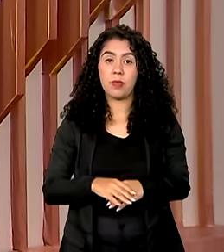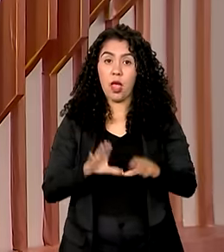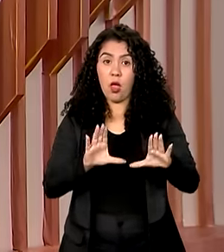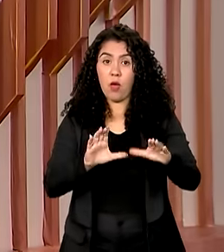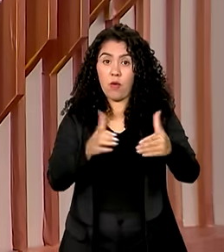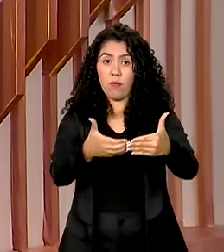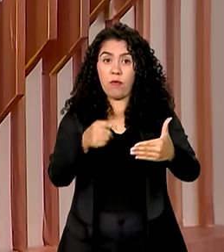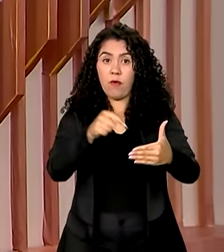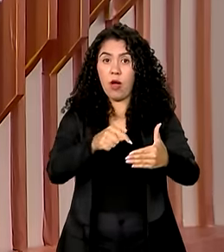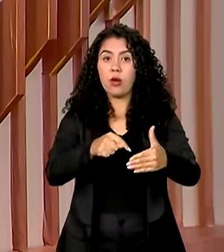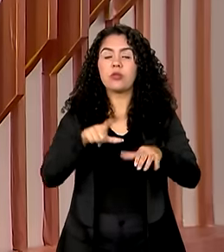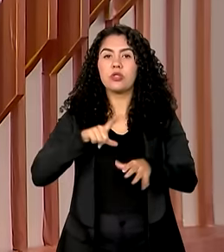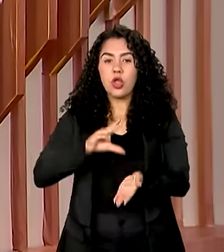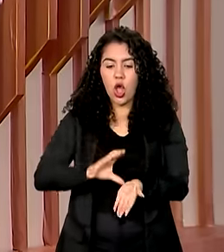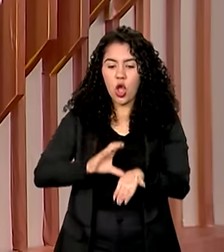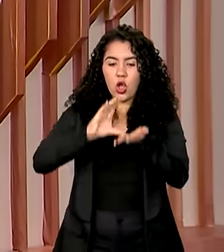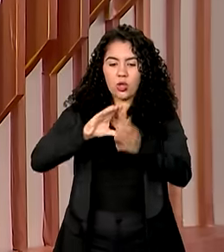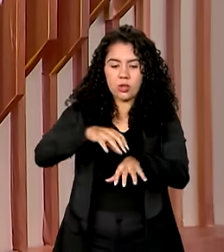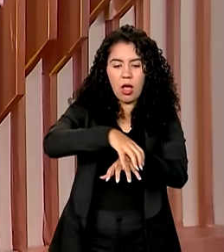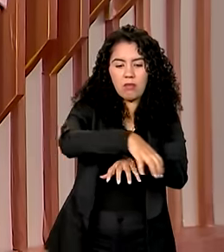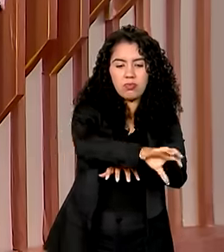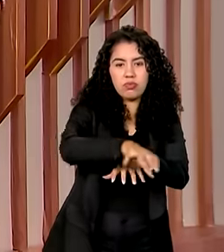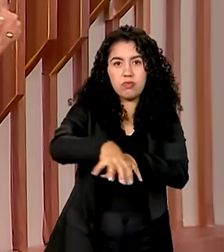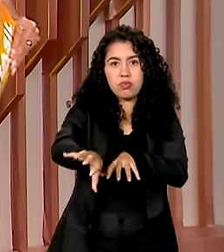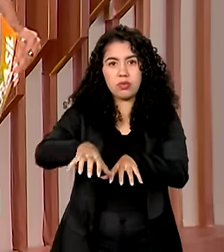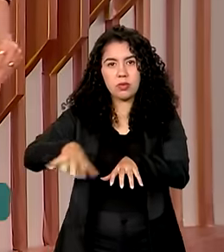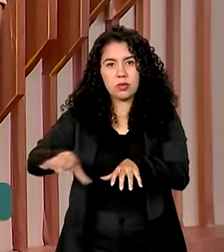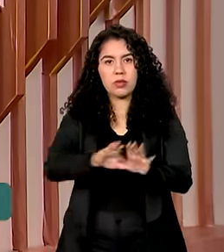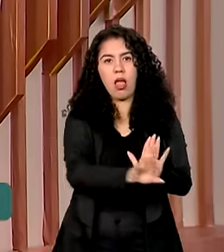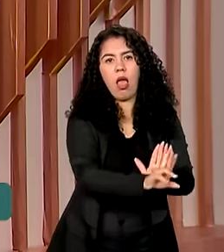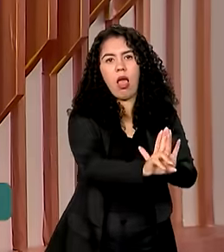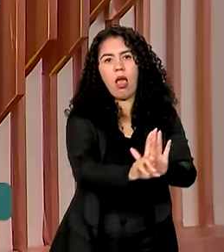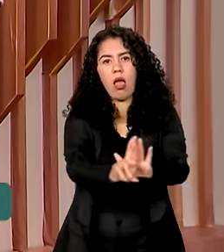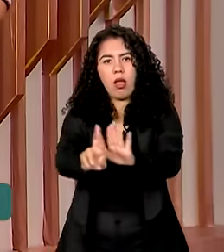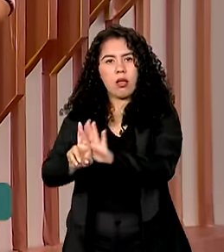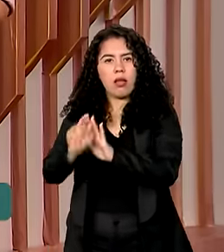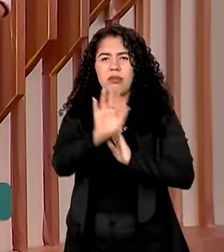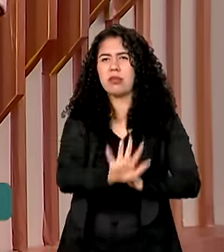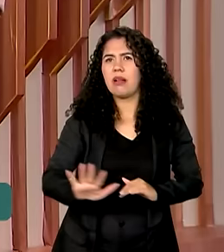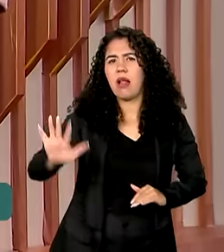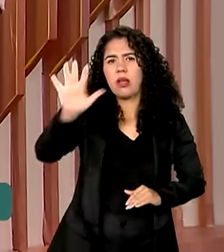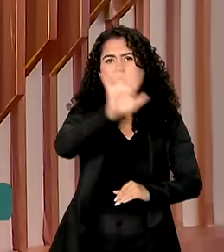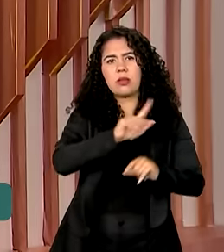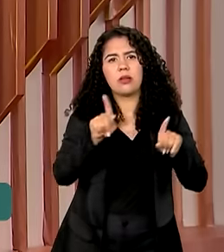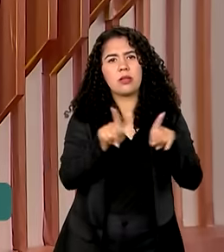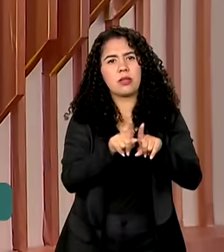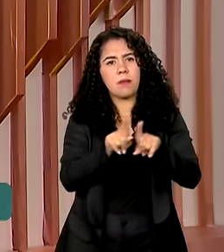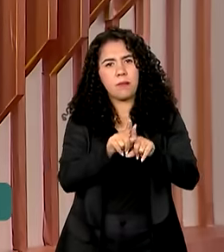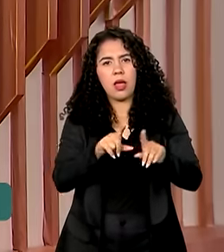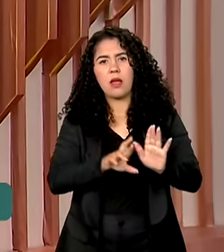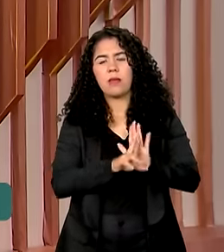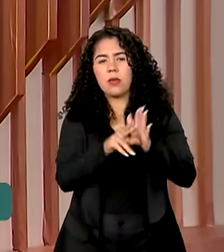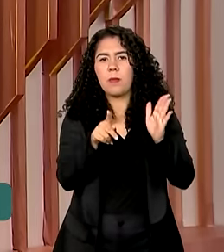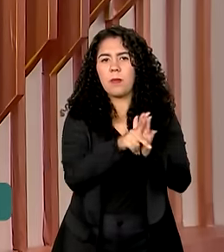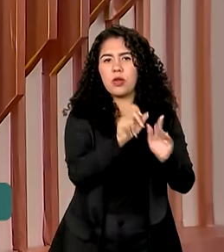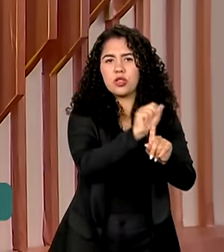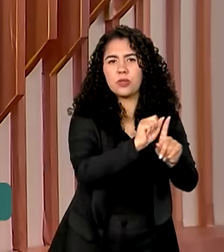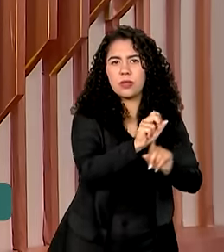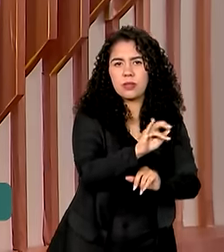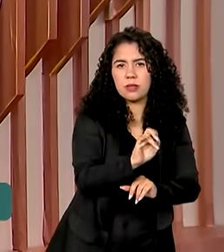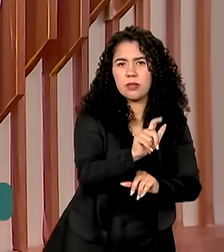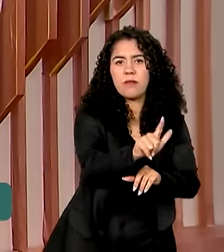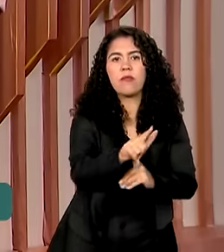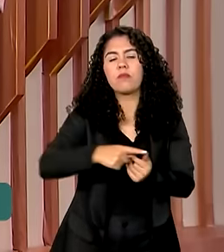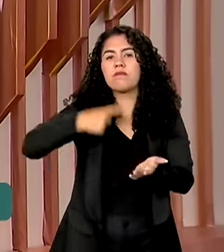Interconselhos, que tem integrantes dos diversos conselhos nacionais e entidades representativas da sociedade civil, se